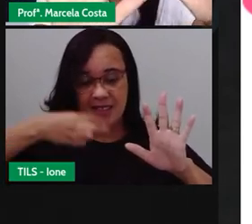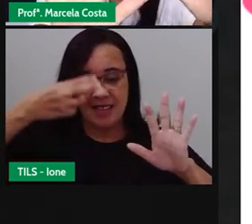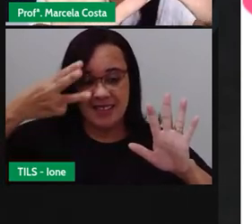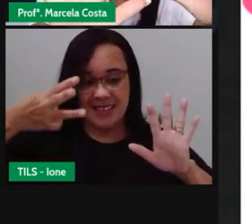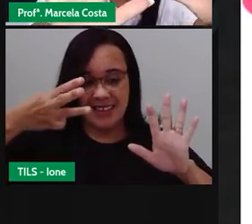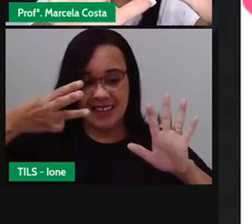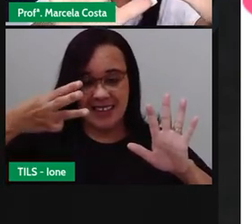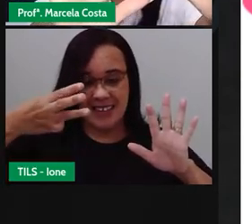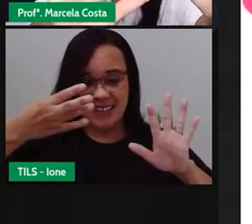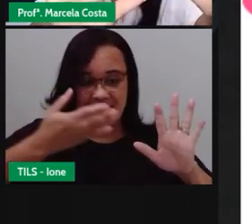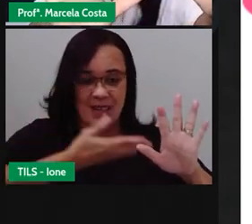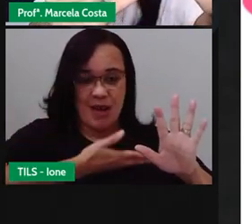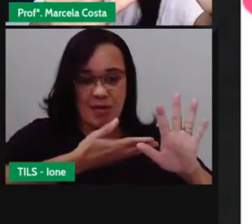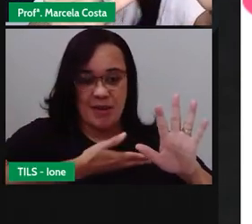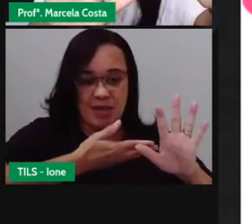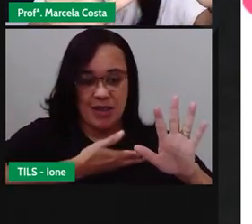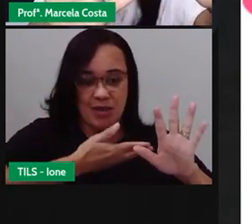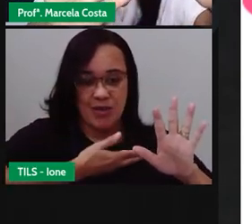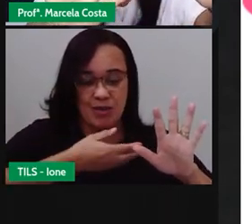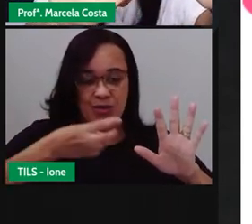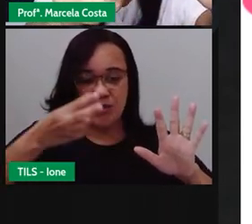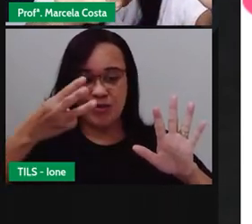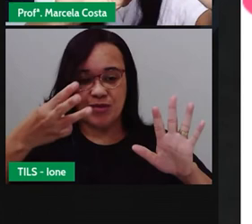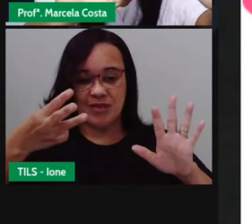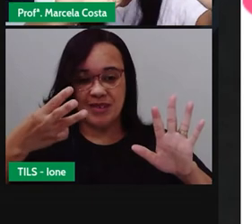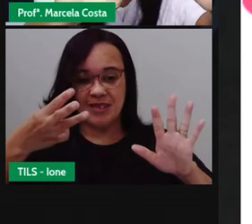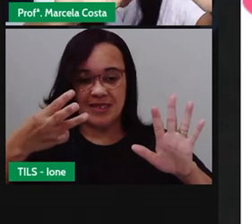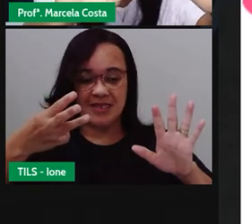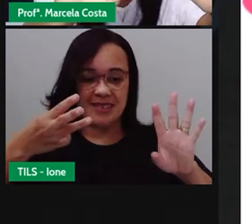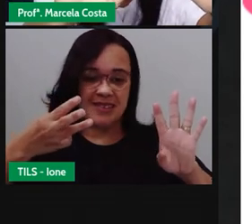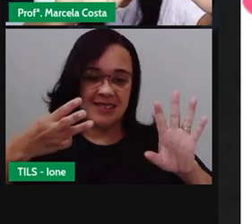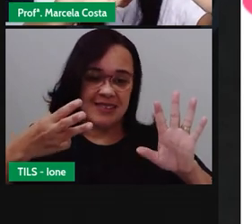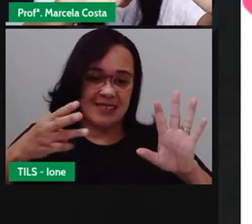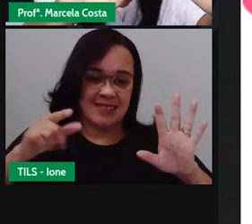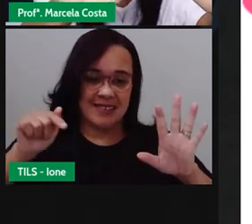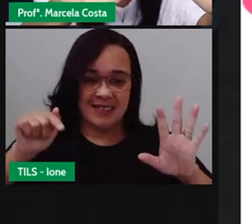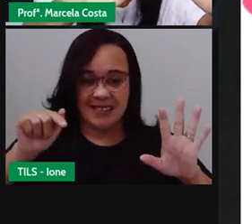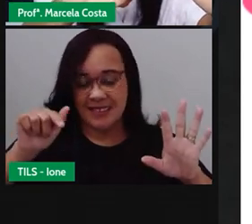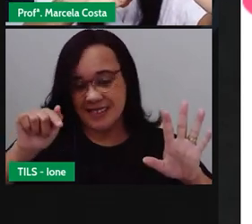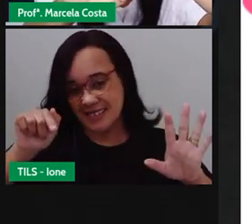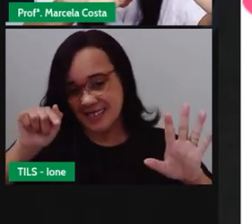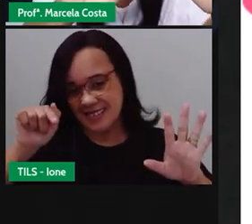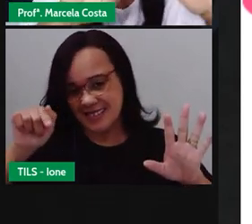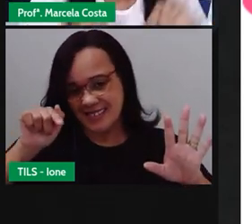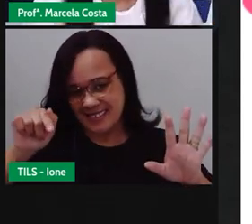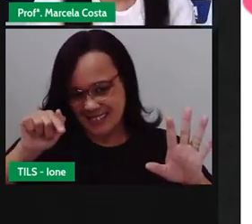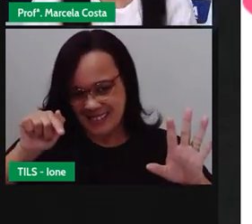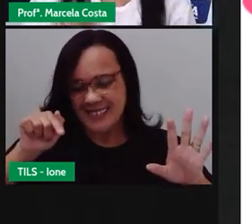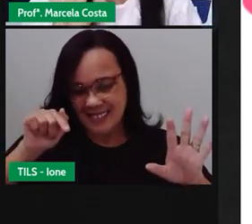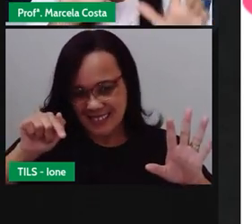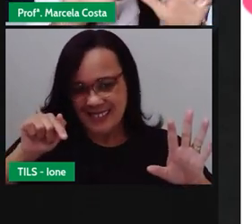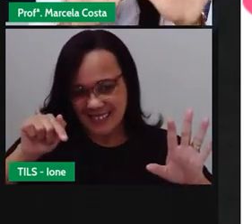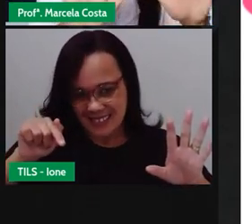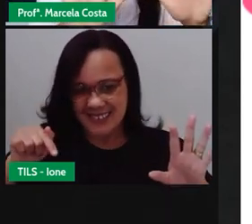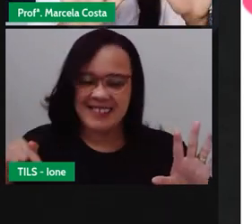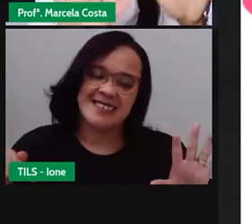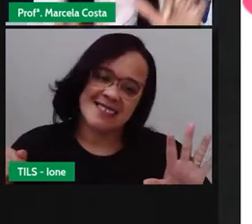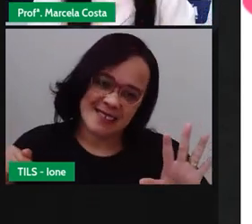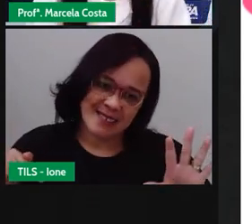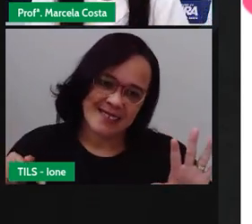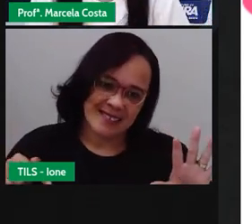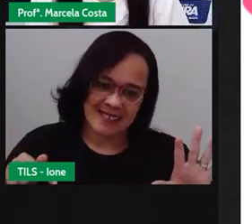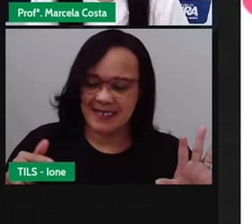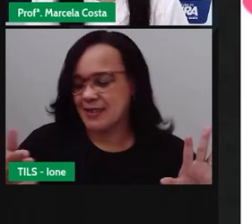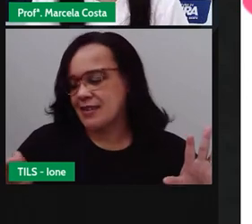mim. Olha quantas ficou. 1, 2, 3, 4, 5, 6, 7. 7